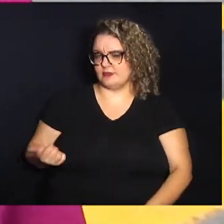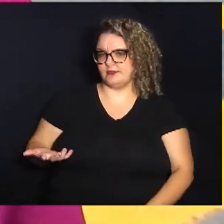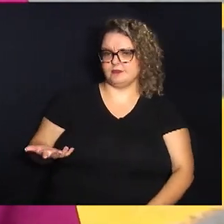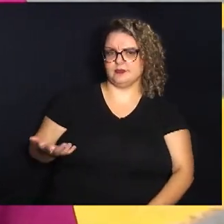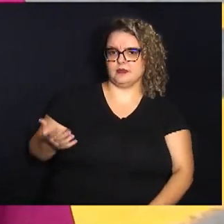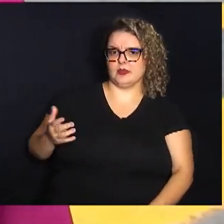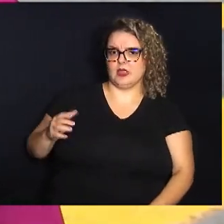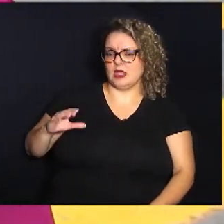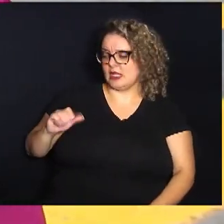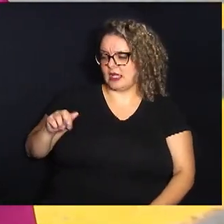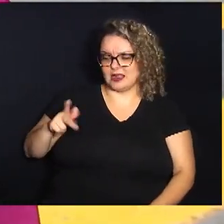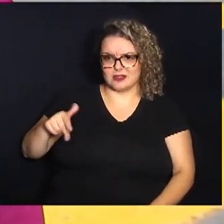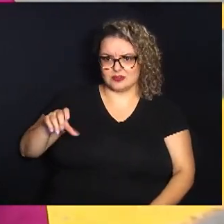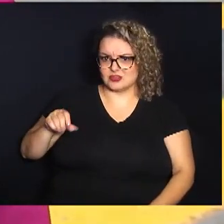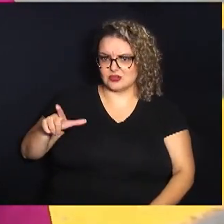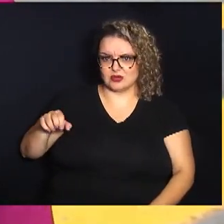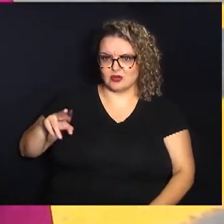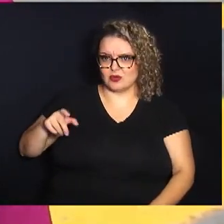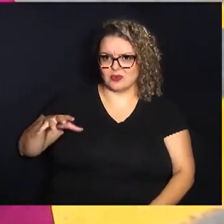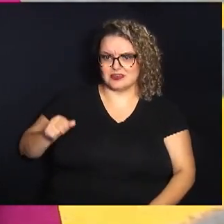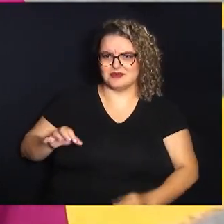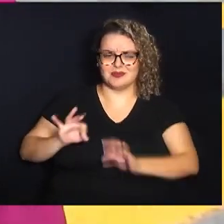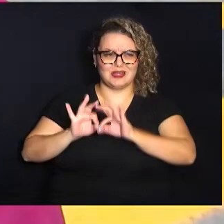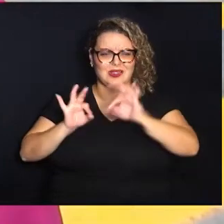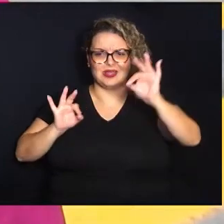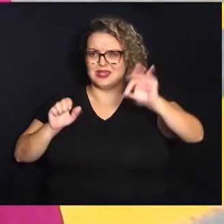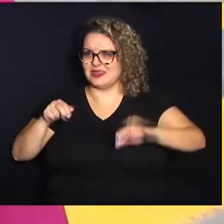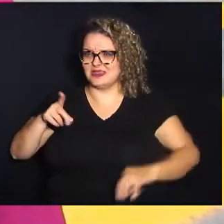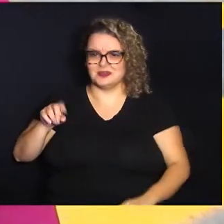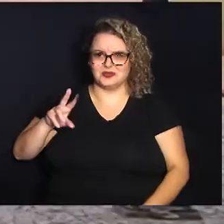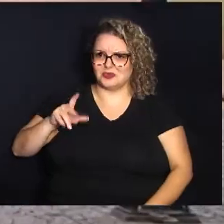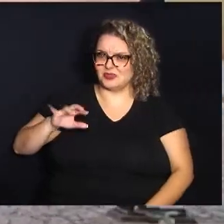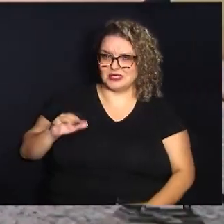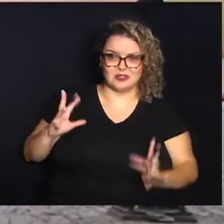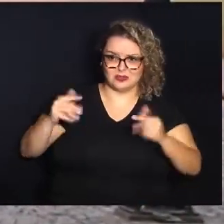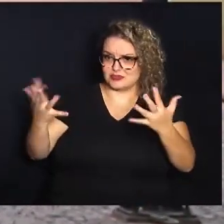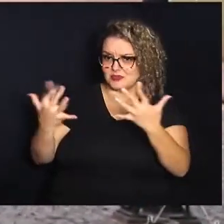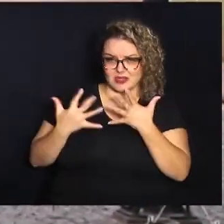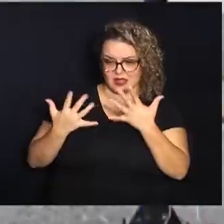Nova Euróica. Lá em cima, Andorinha, todo mundo vem para cá.